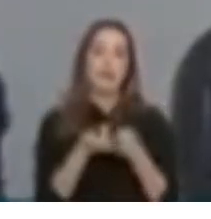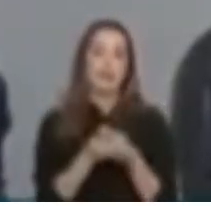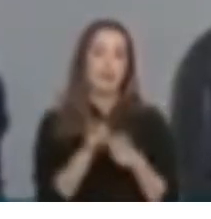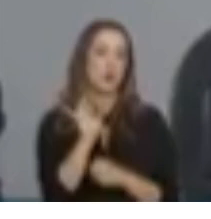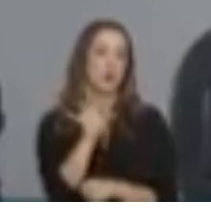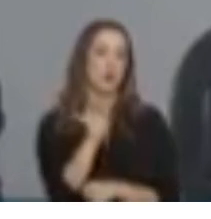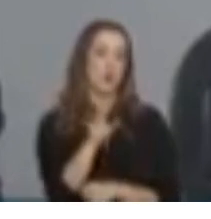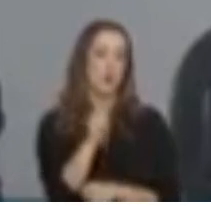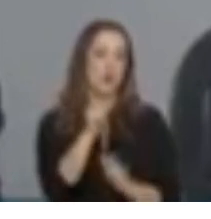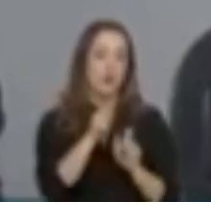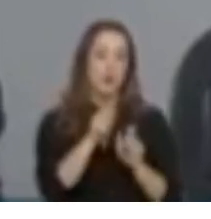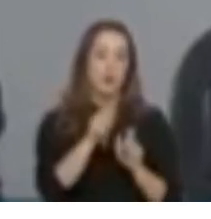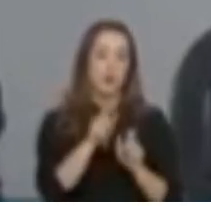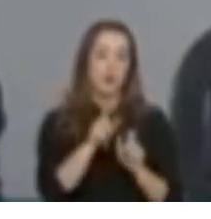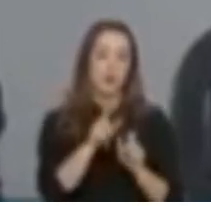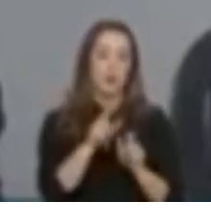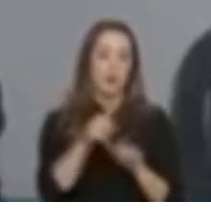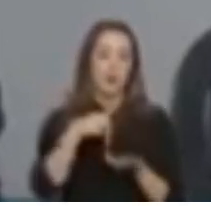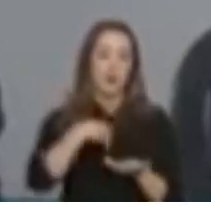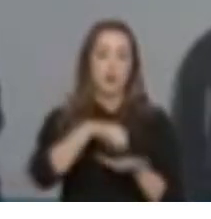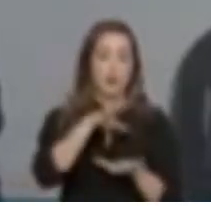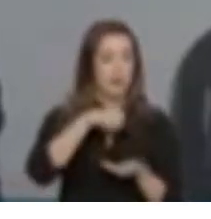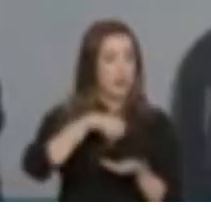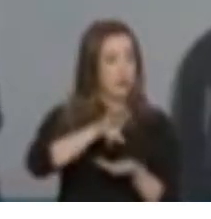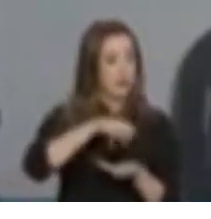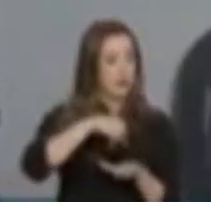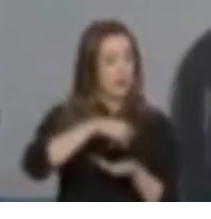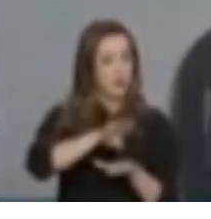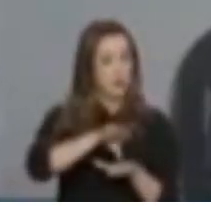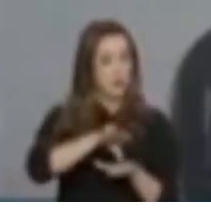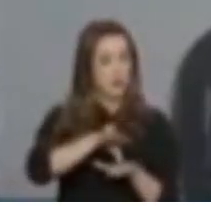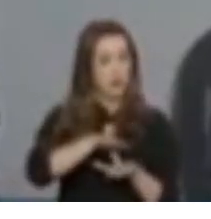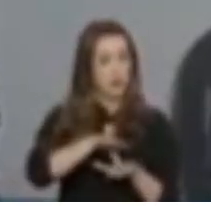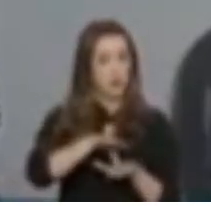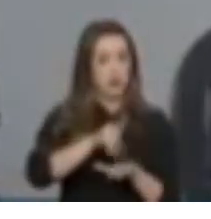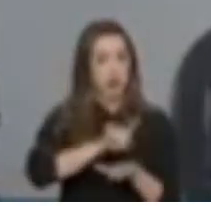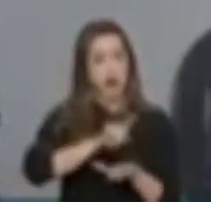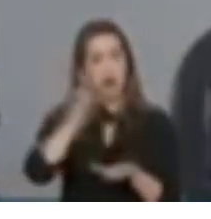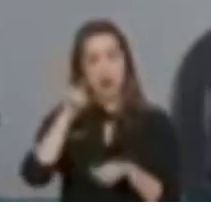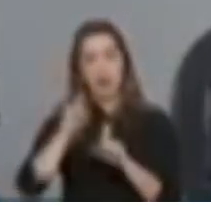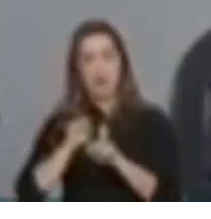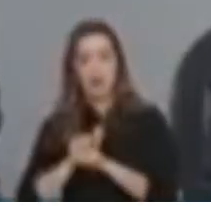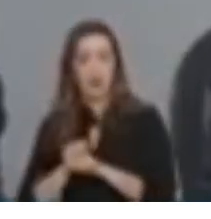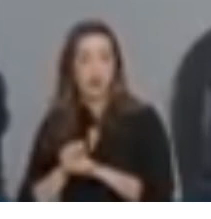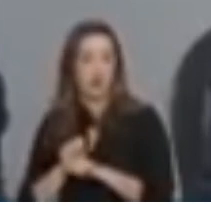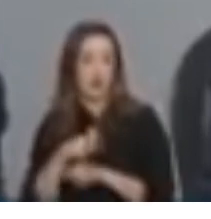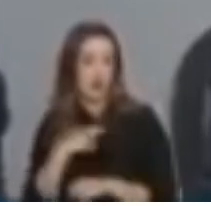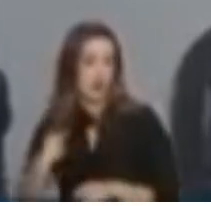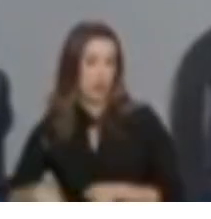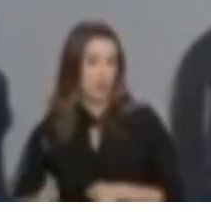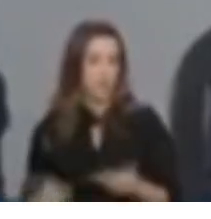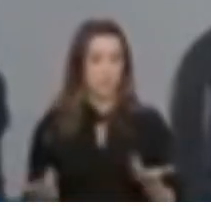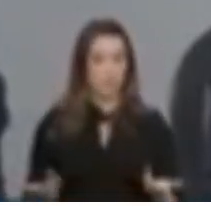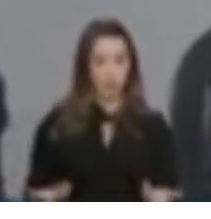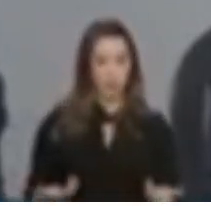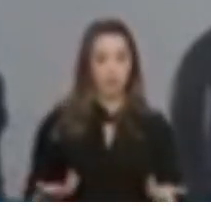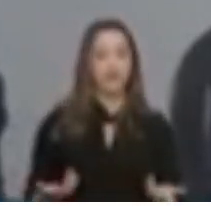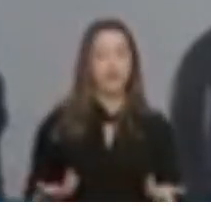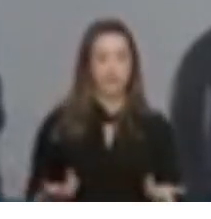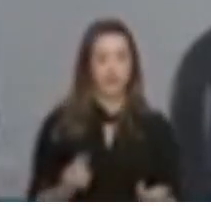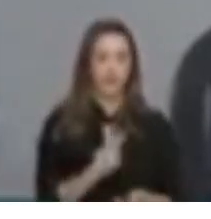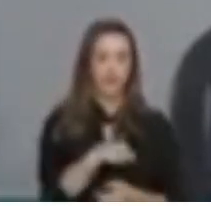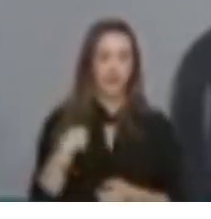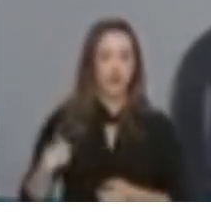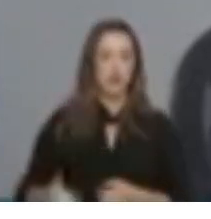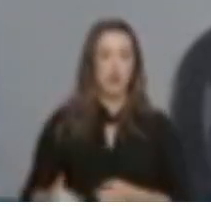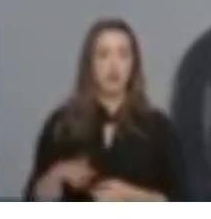somente nas informações do surto epidêmico da China. A informação da